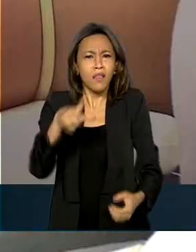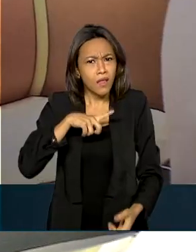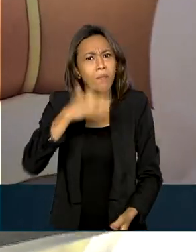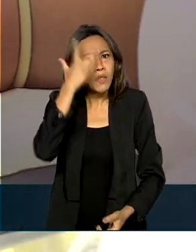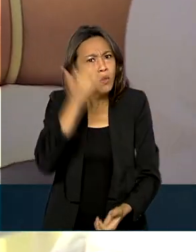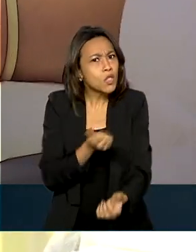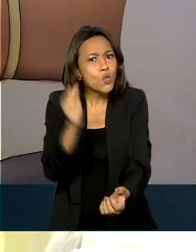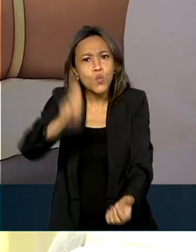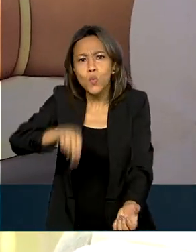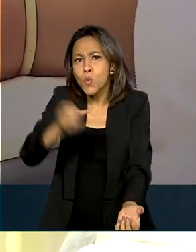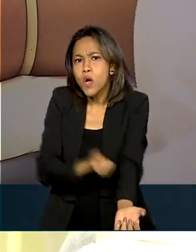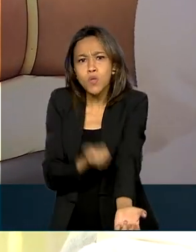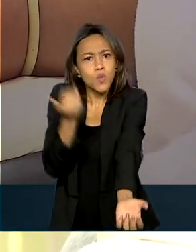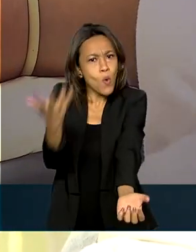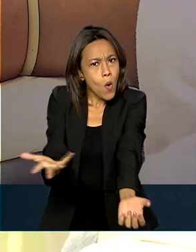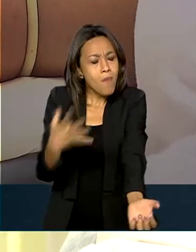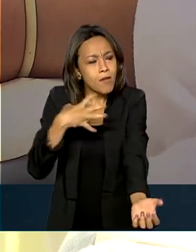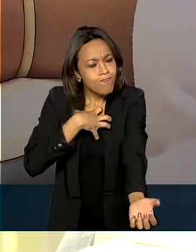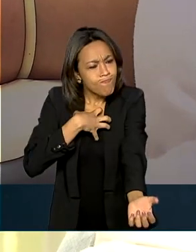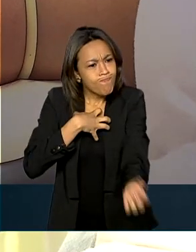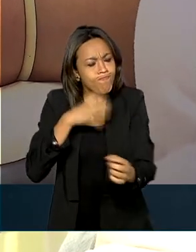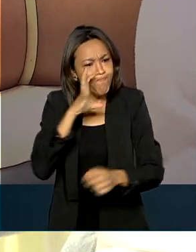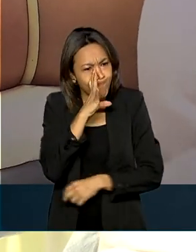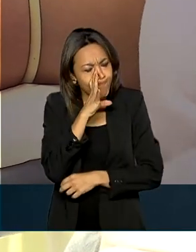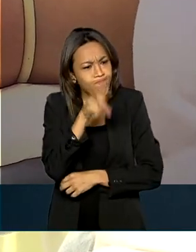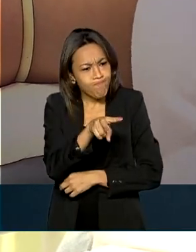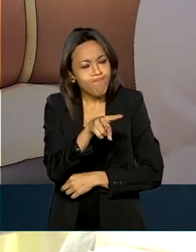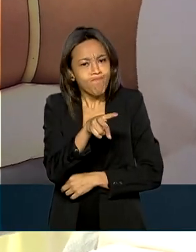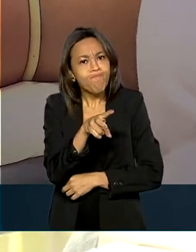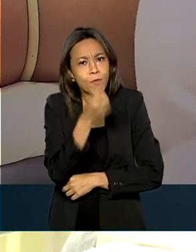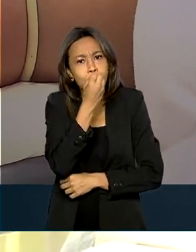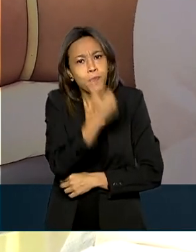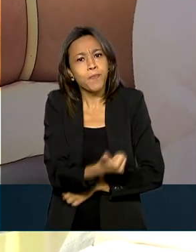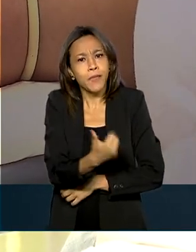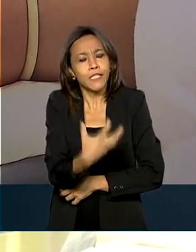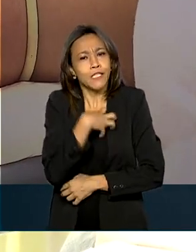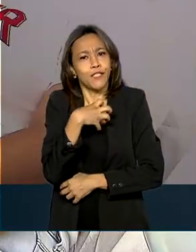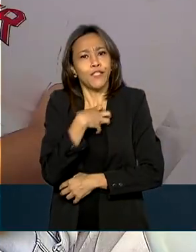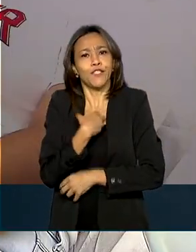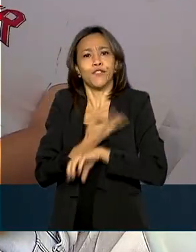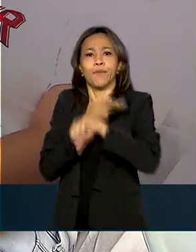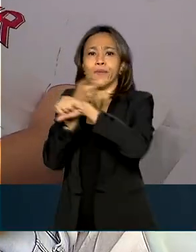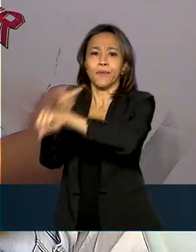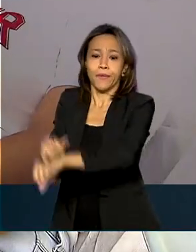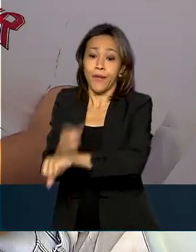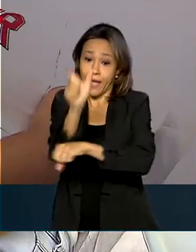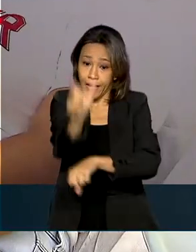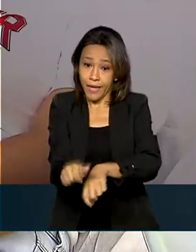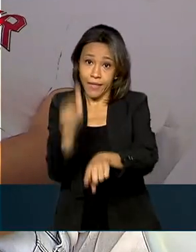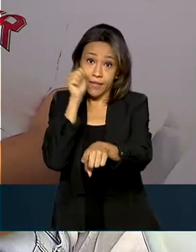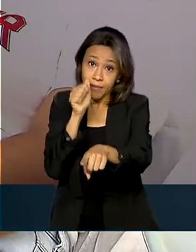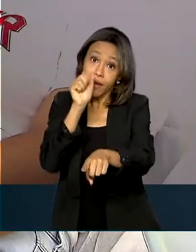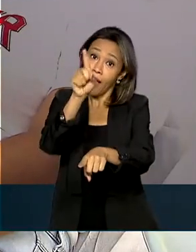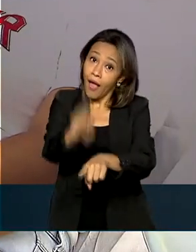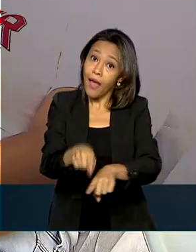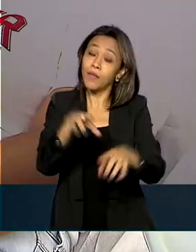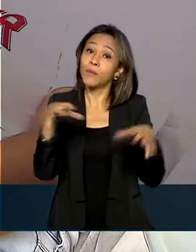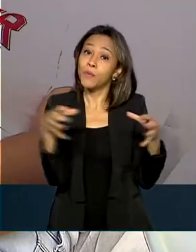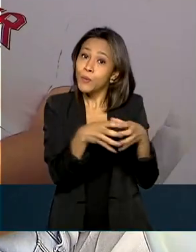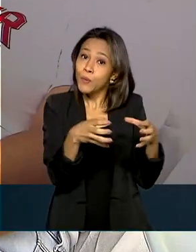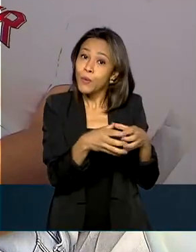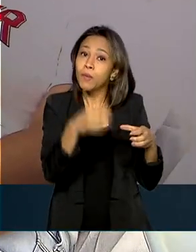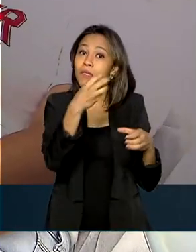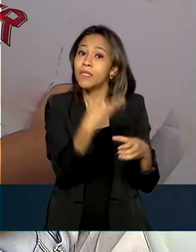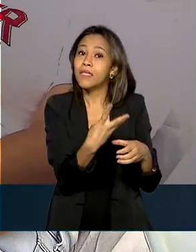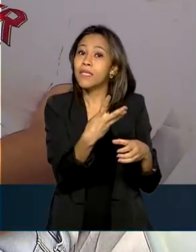sangue, mas se sentiu incentivado com os apelos para reabastecimento dos estoques. A Karine faz parte dos 38